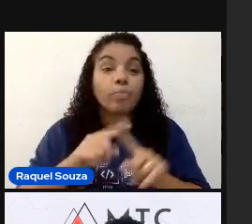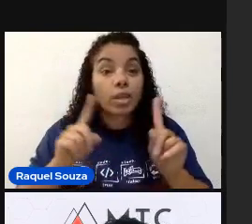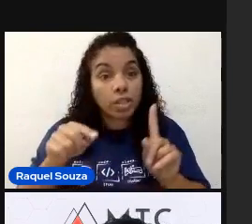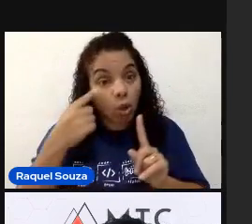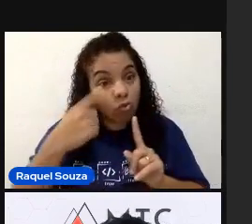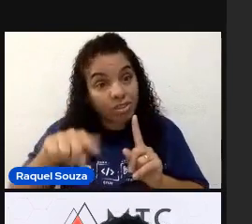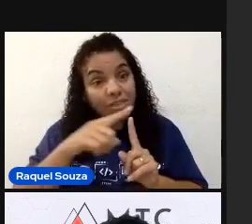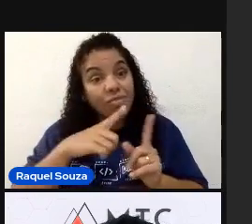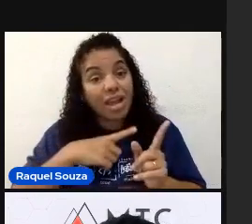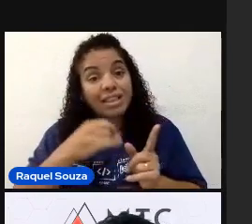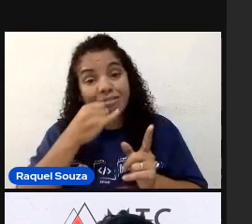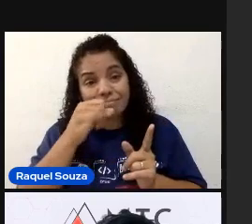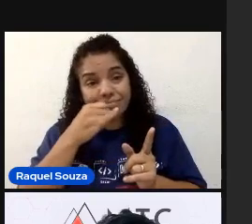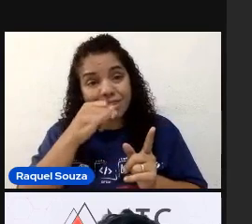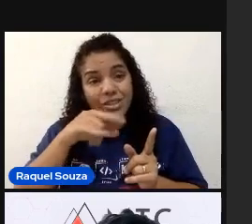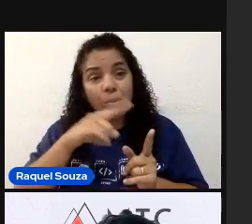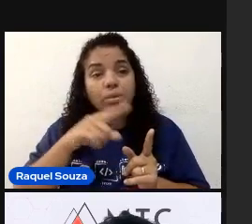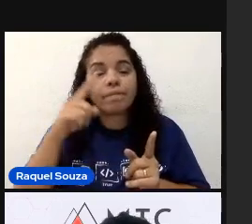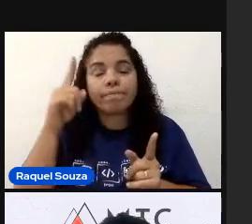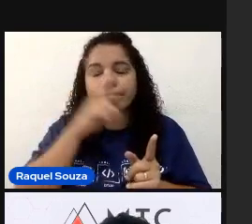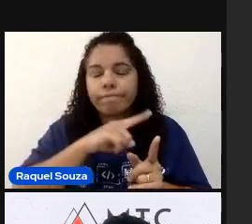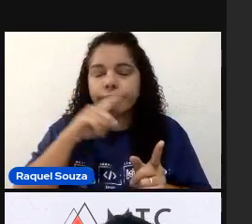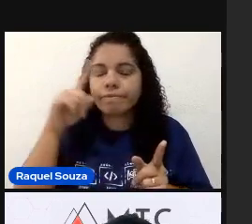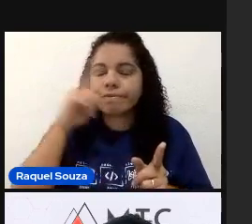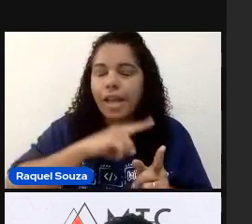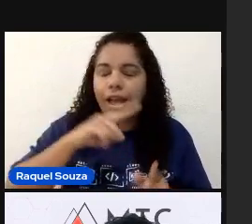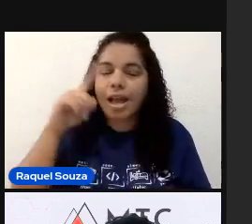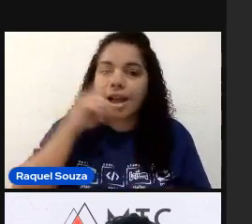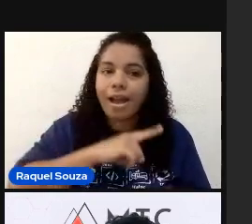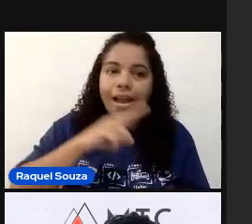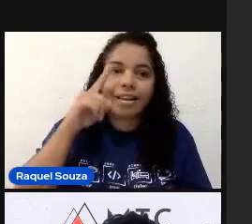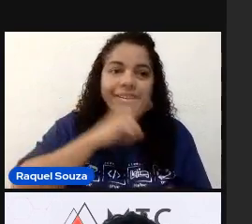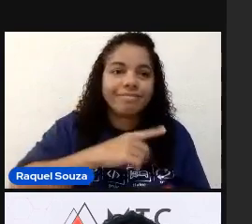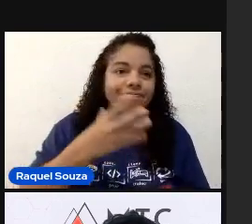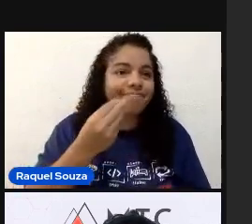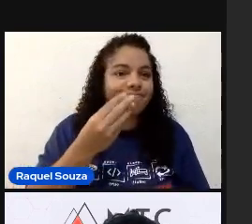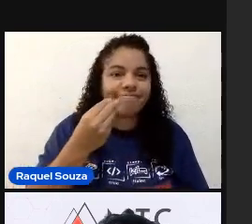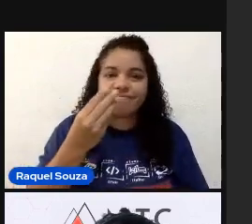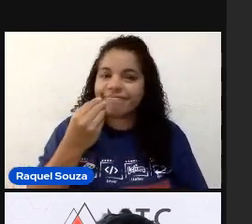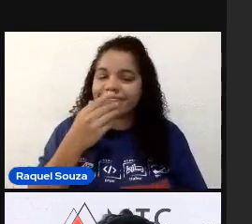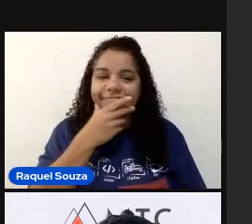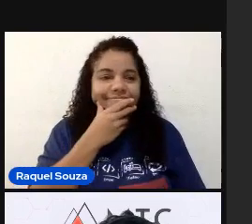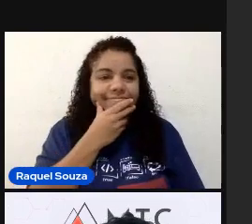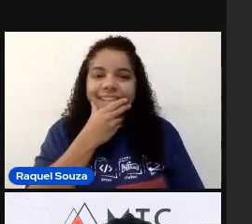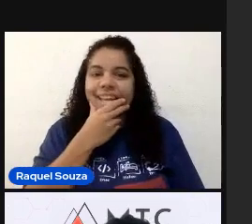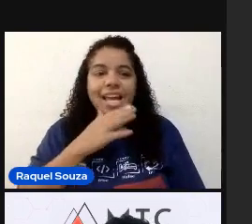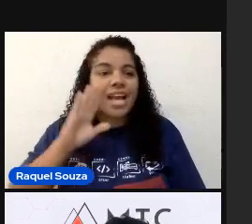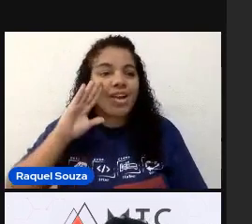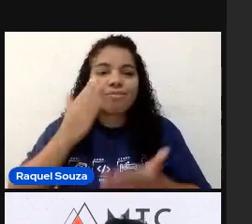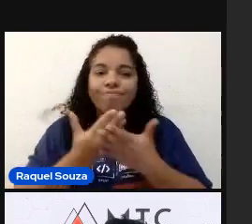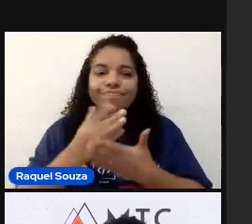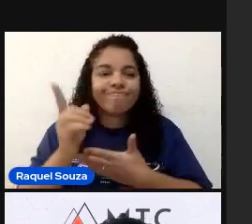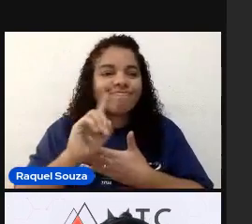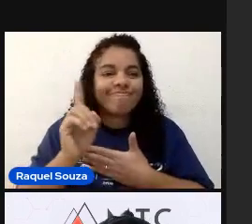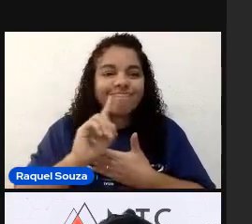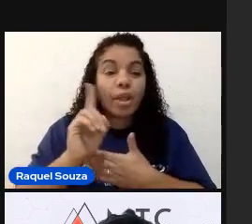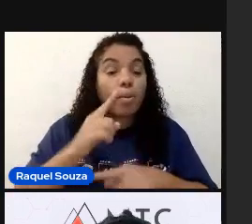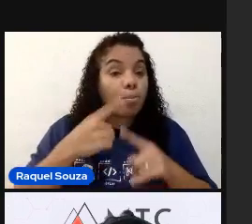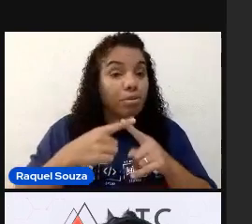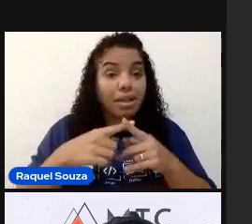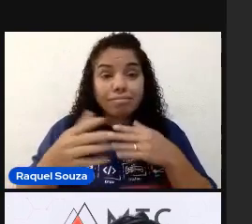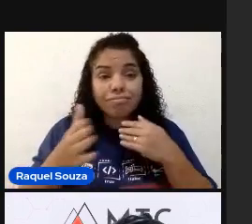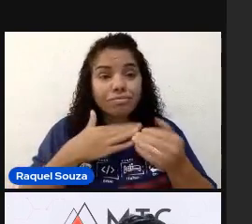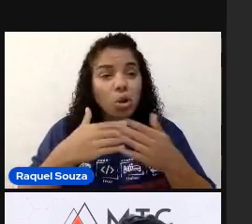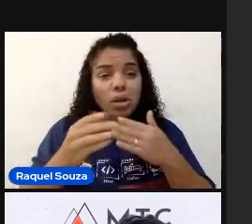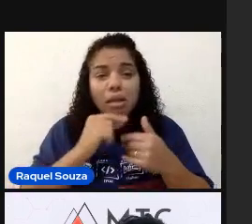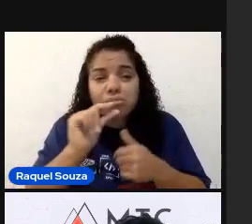ter uma automação que falha bastante. Você vai ter uma automação que não é confiável. Porque qualquer pequena